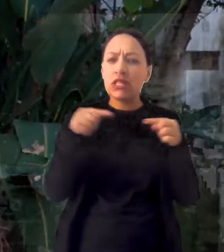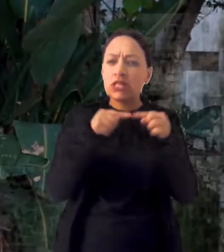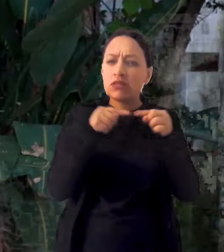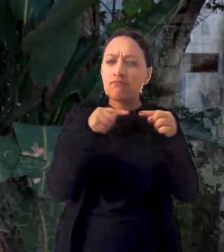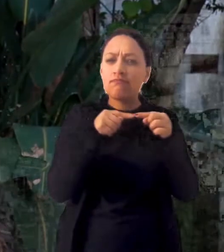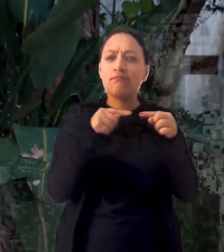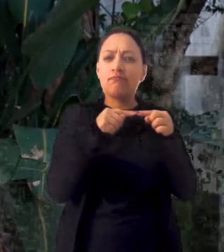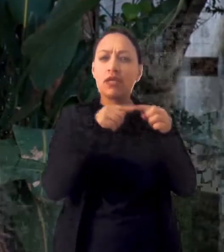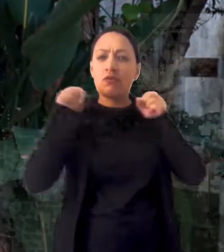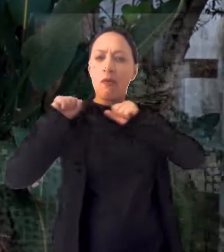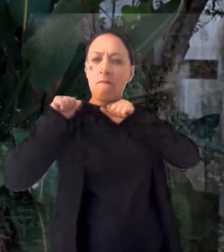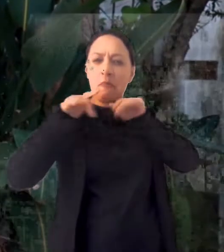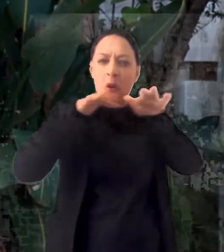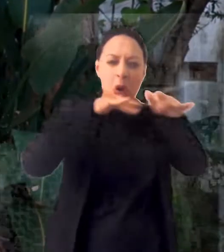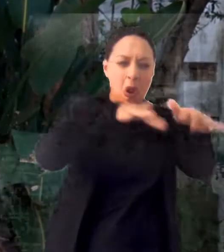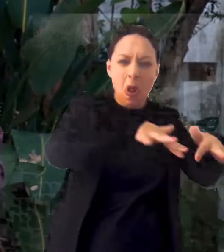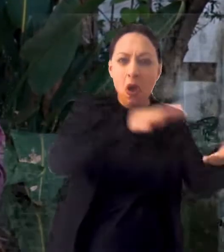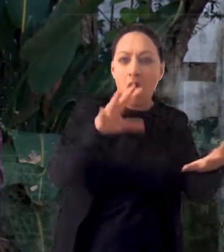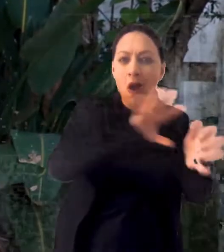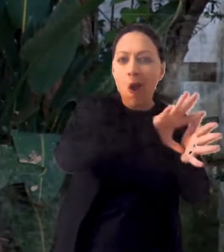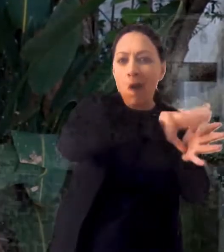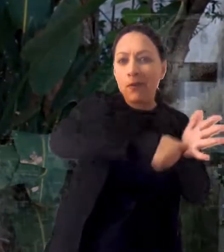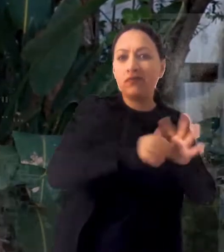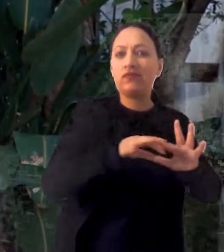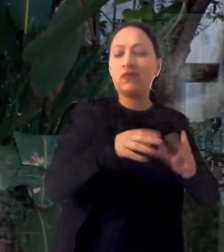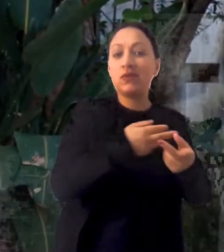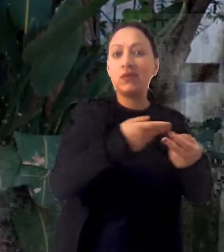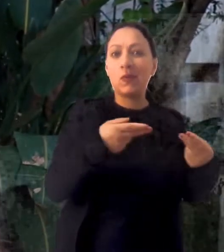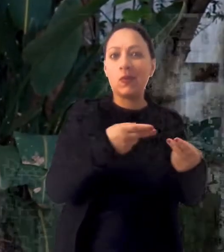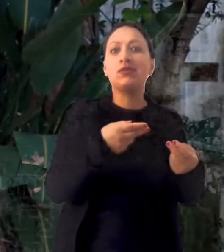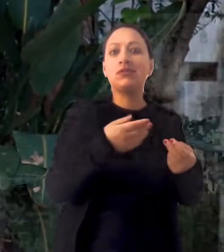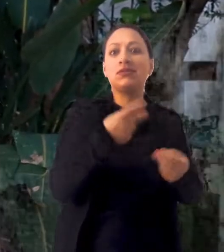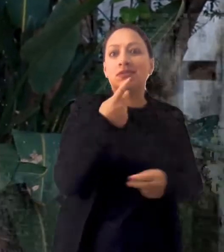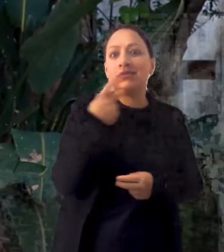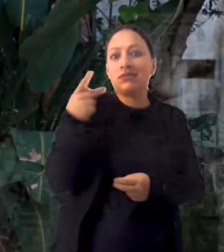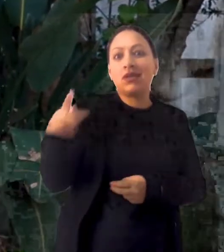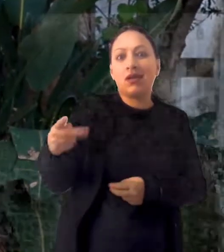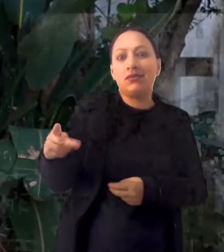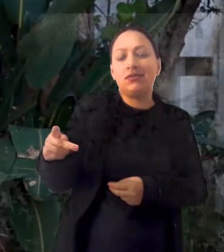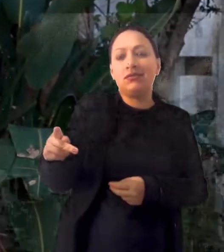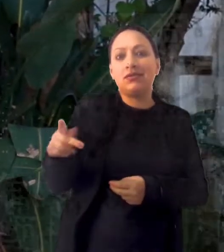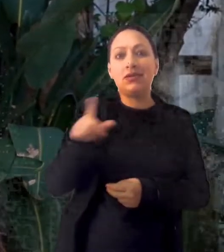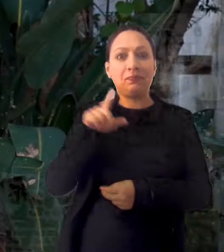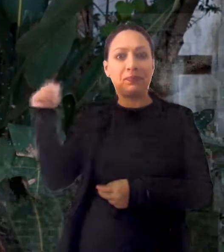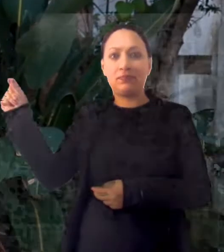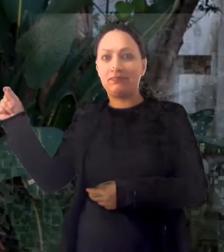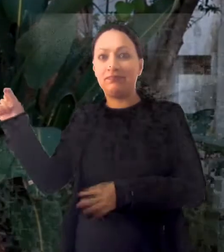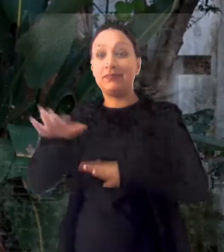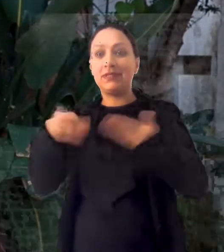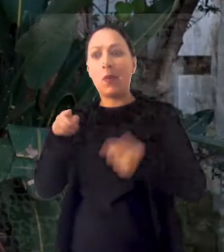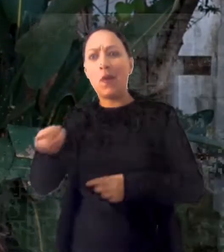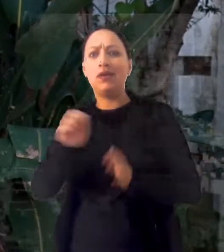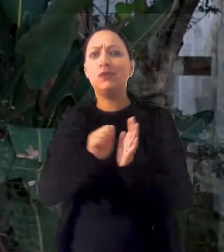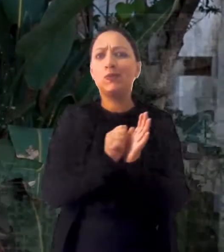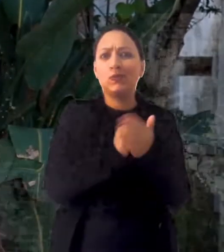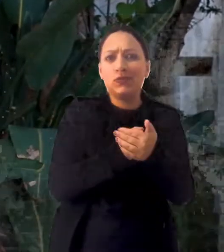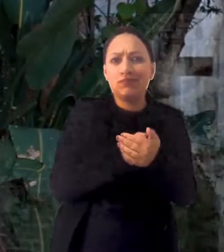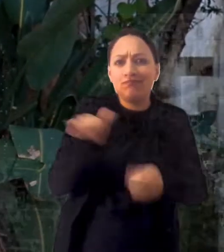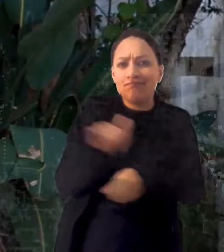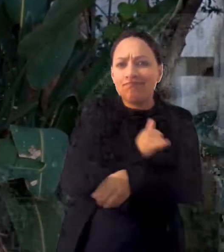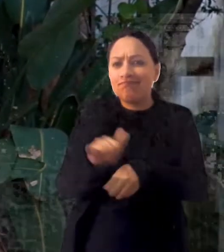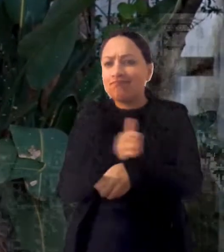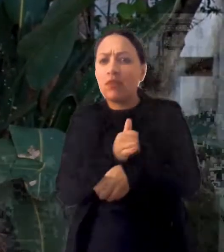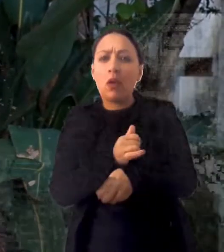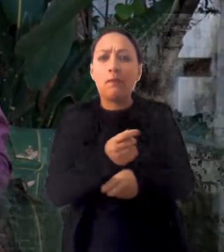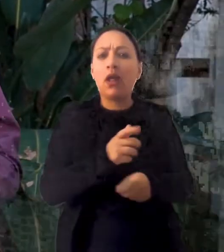eles haviam feito, plantado, trabalhado, os midianitas invadiam, levavam. Então ele está escondido. Ele havia perdido a sua identidade.